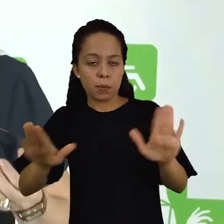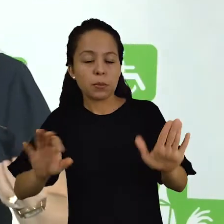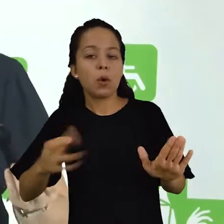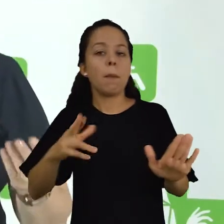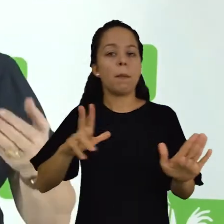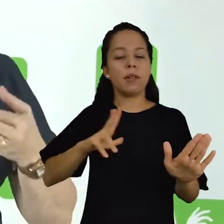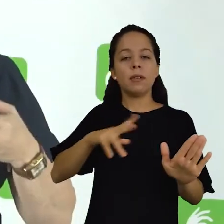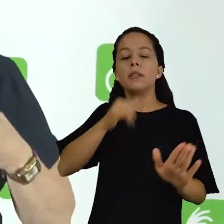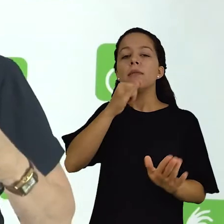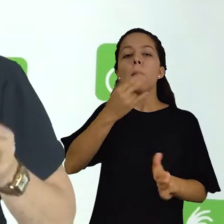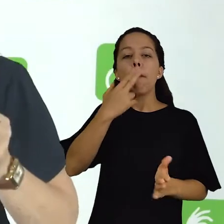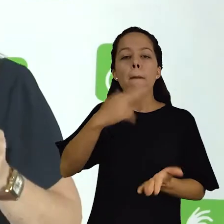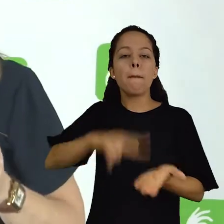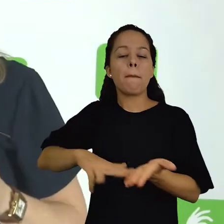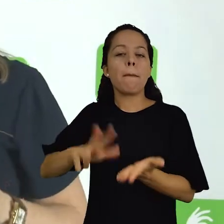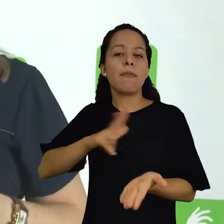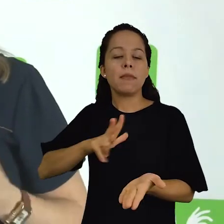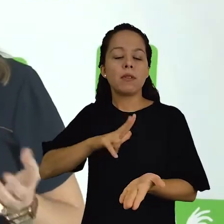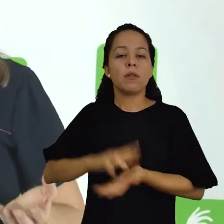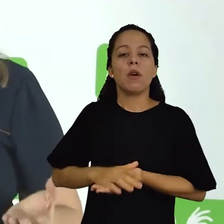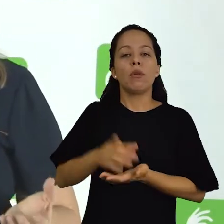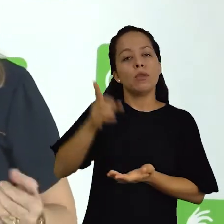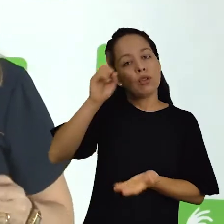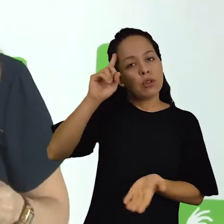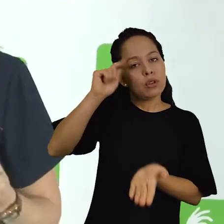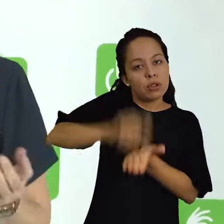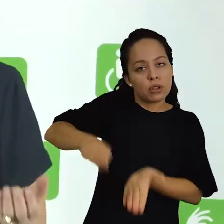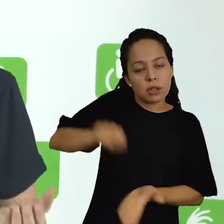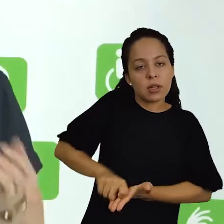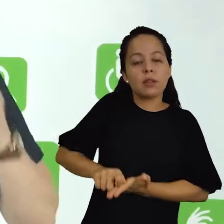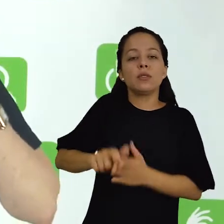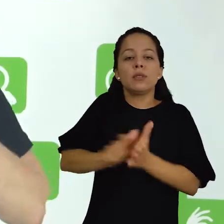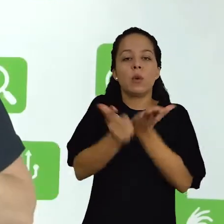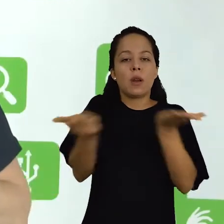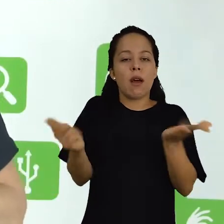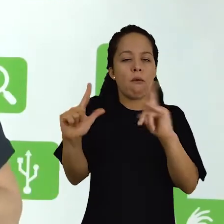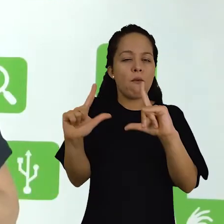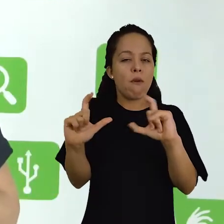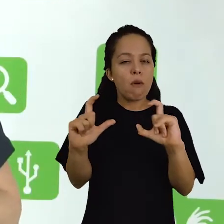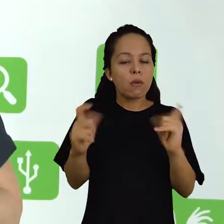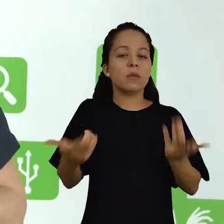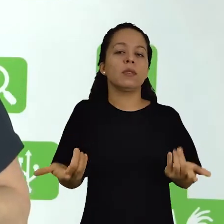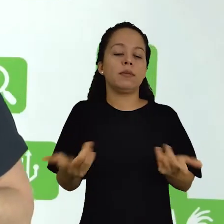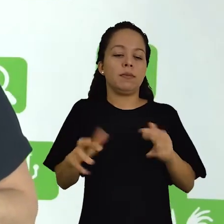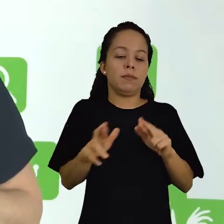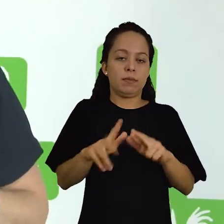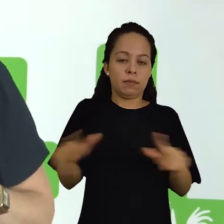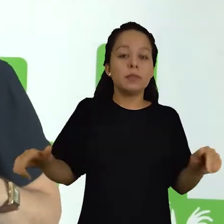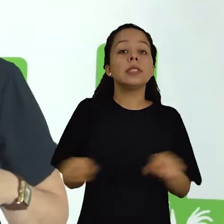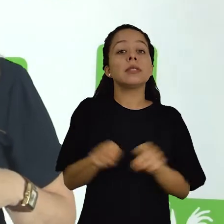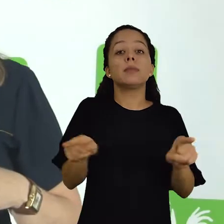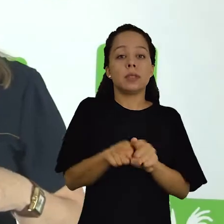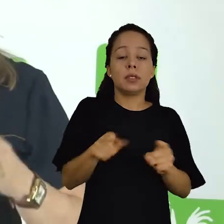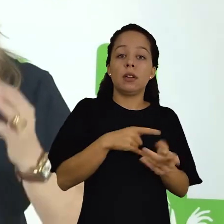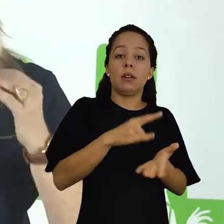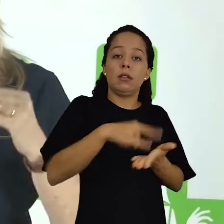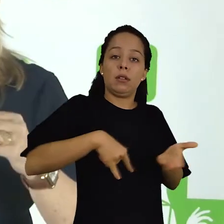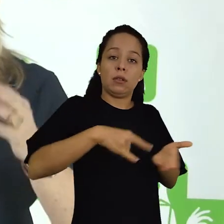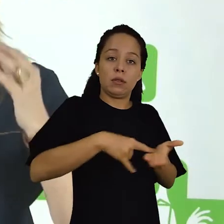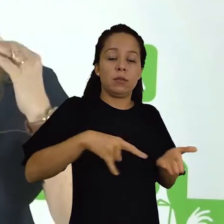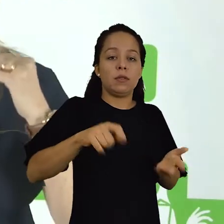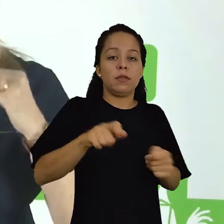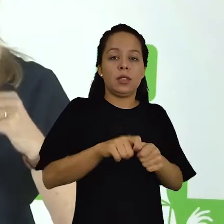por exemplo, como cartas pessoais, como diários, jornais, fotografias e